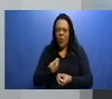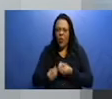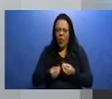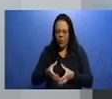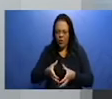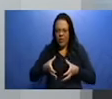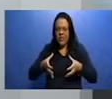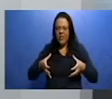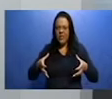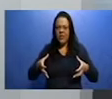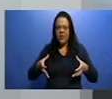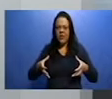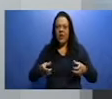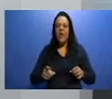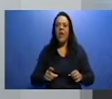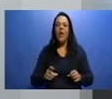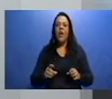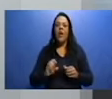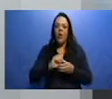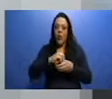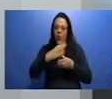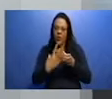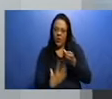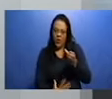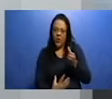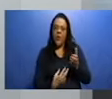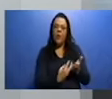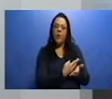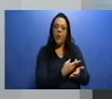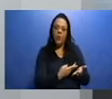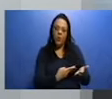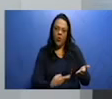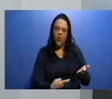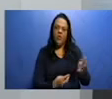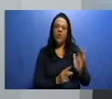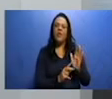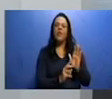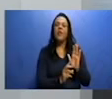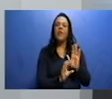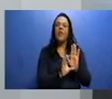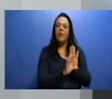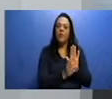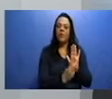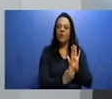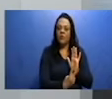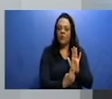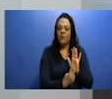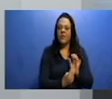poder acompanhar também em cada slide, em qual página se encontra o conteúdo da aula.